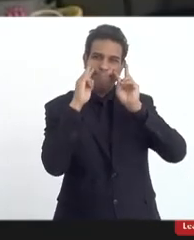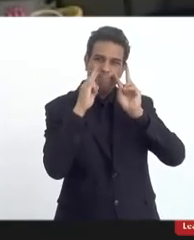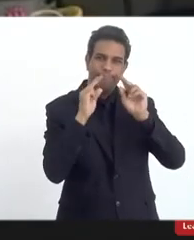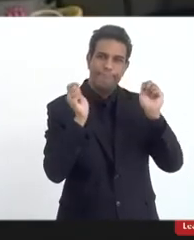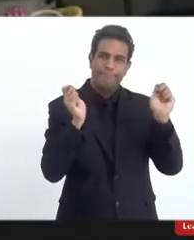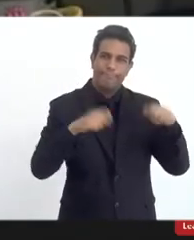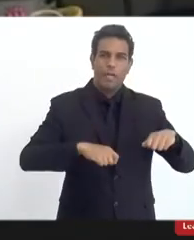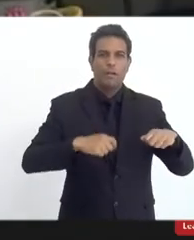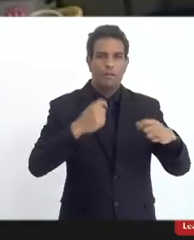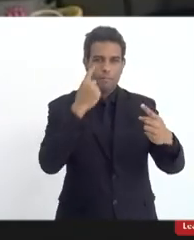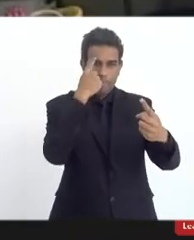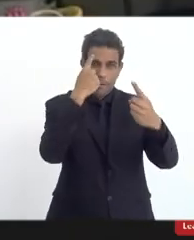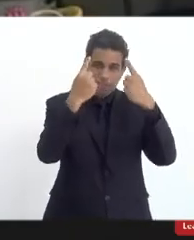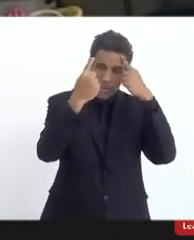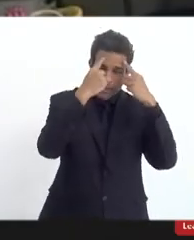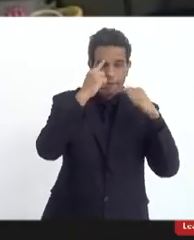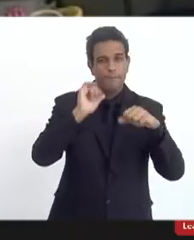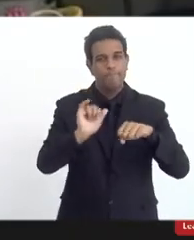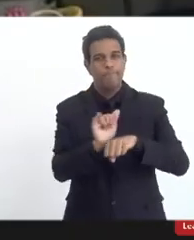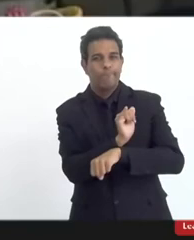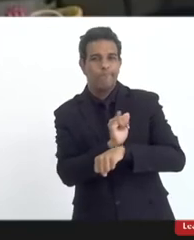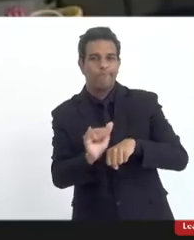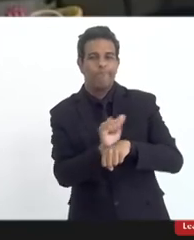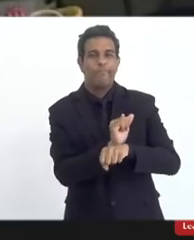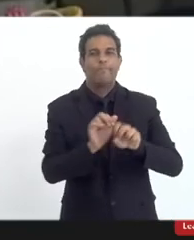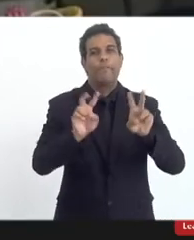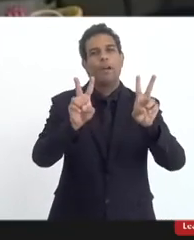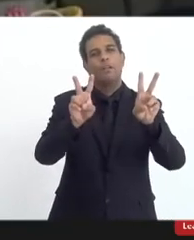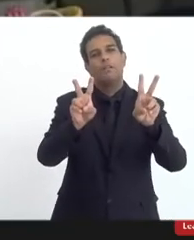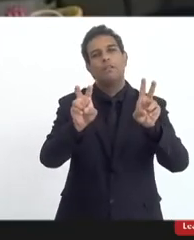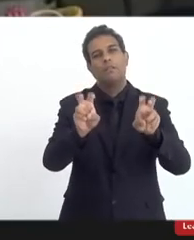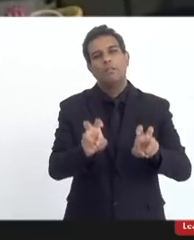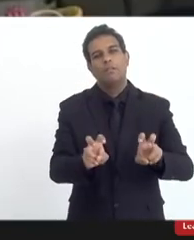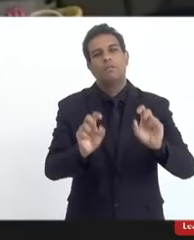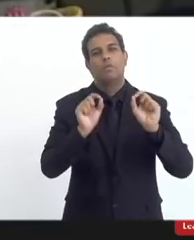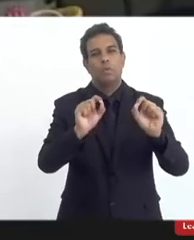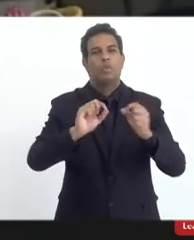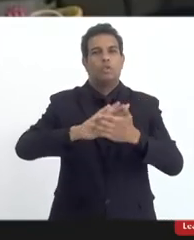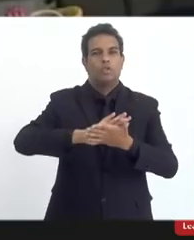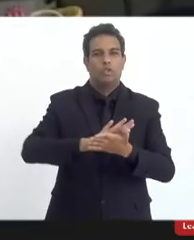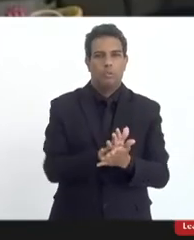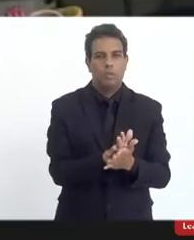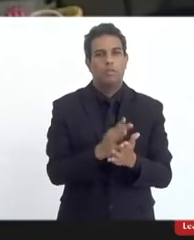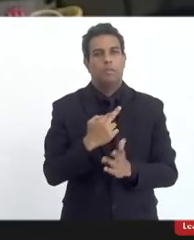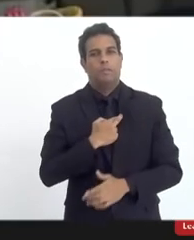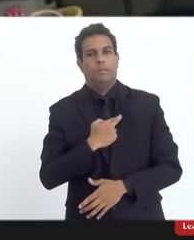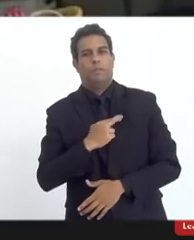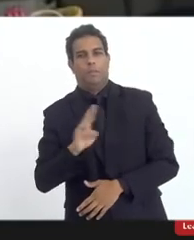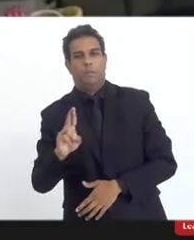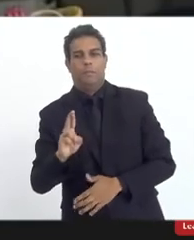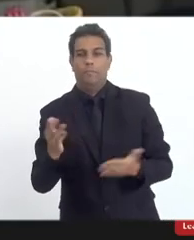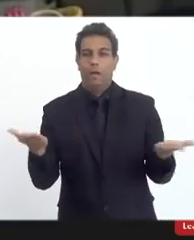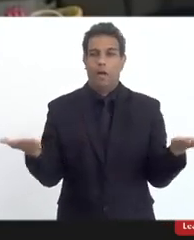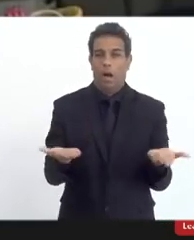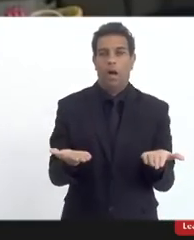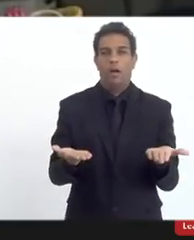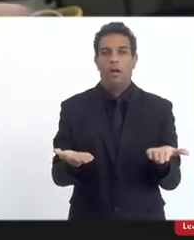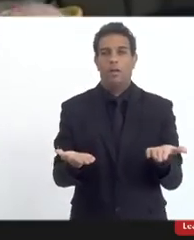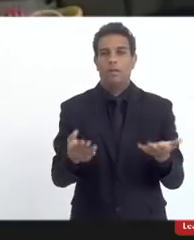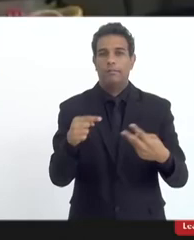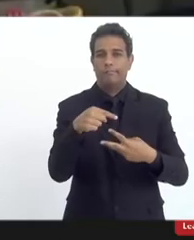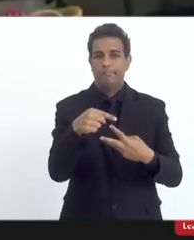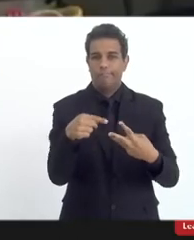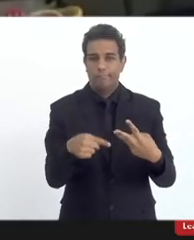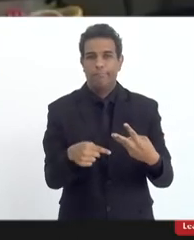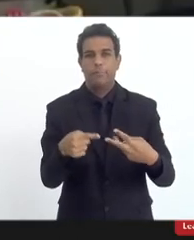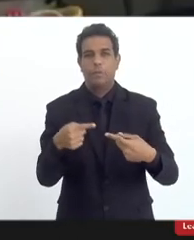criado praticamente para a temática do preconceito religioso agora tem essas três frentes